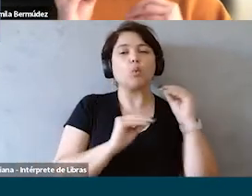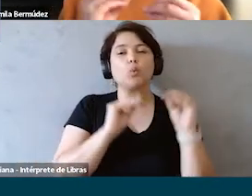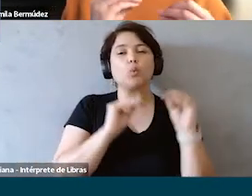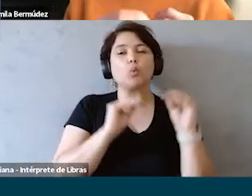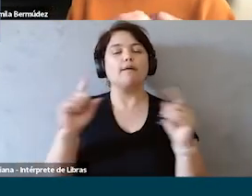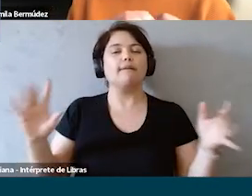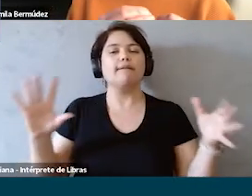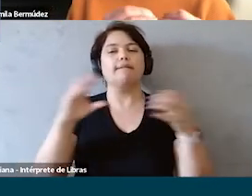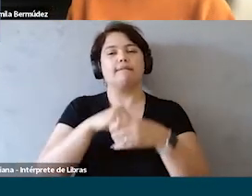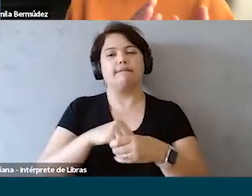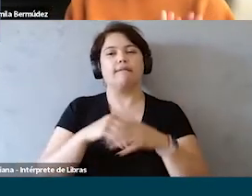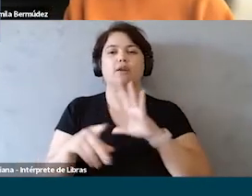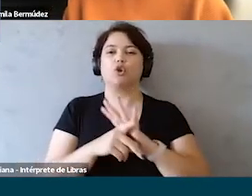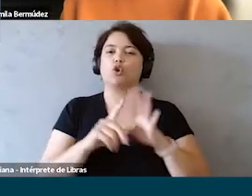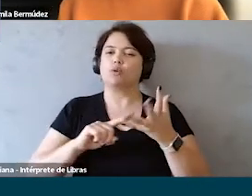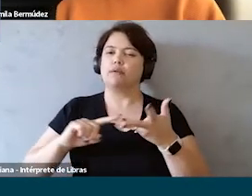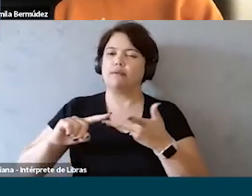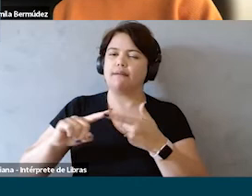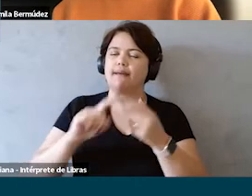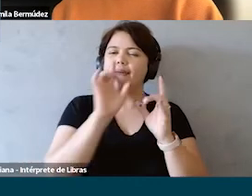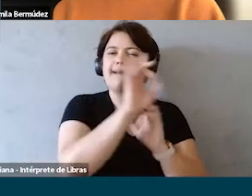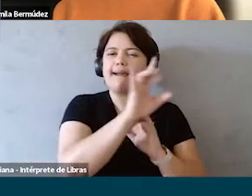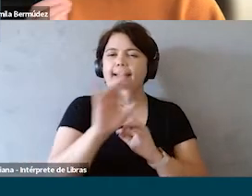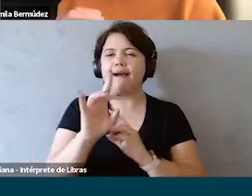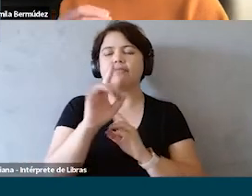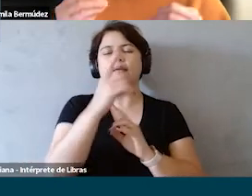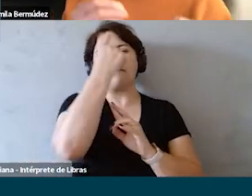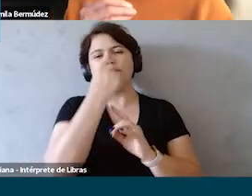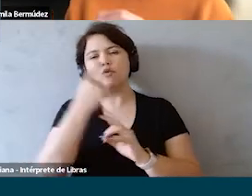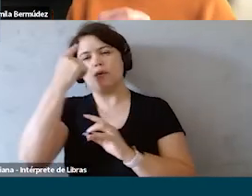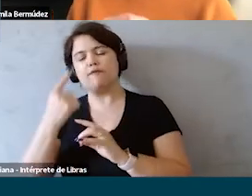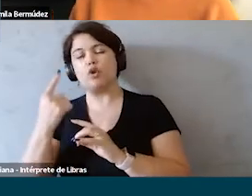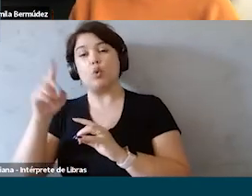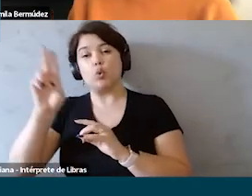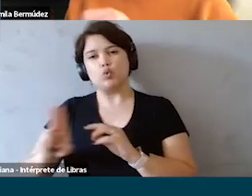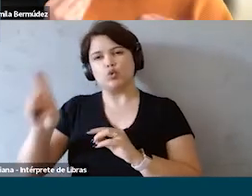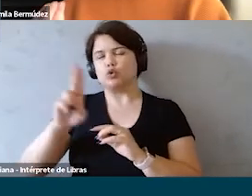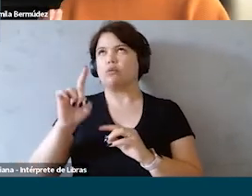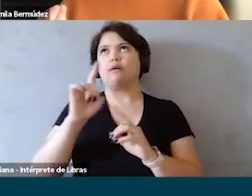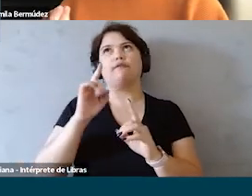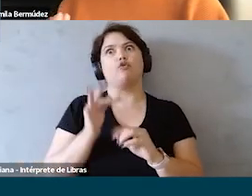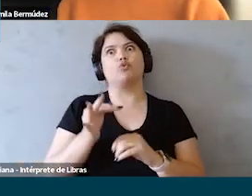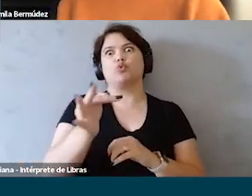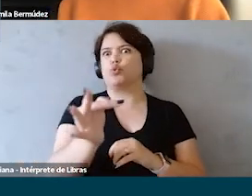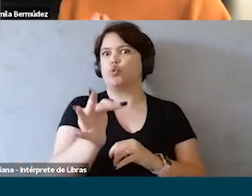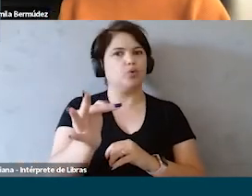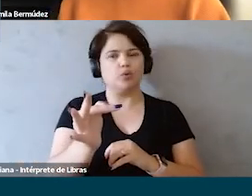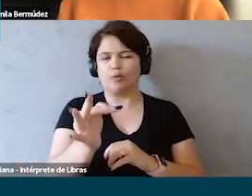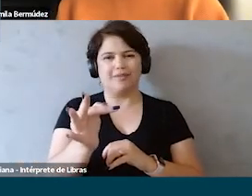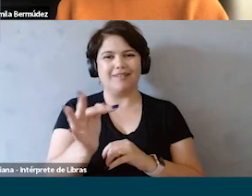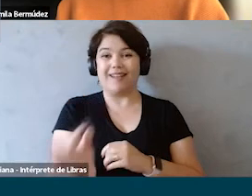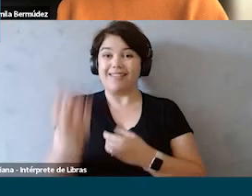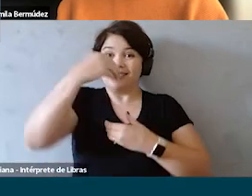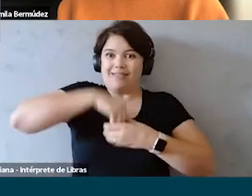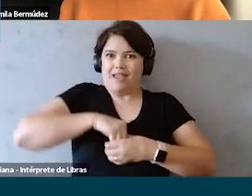o que fazia sentido para cada um desses perfis, mas considerando dados atuais de uso e não projeções. E, a partir